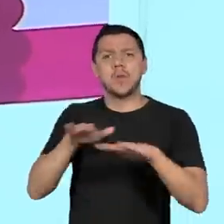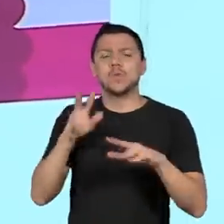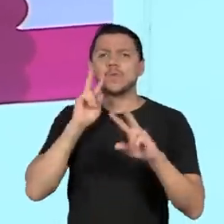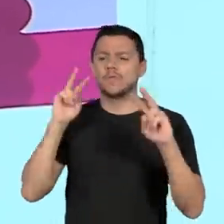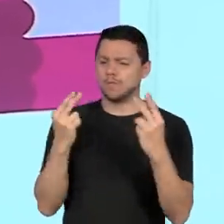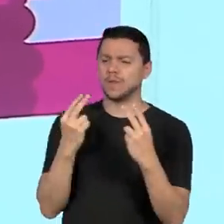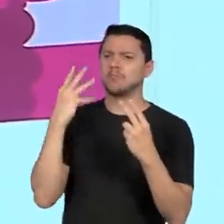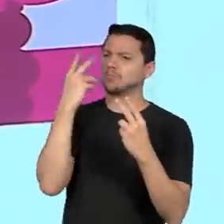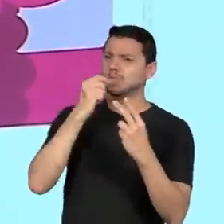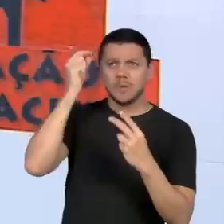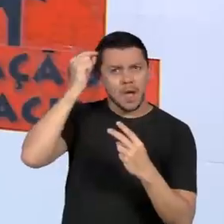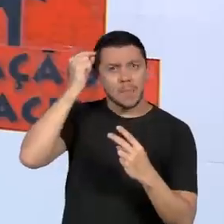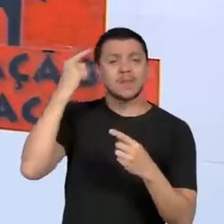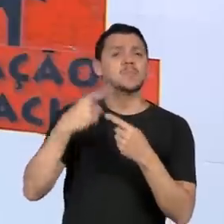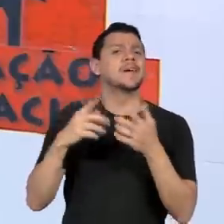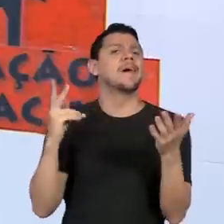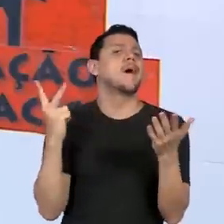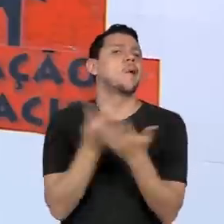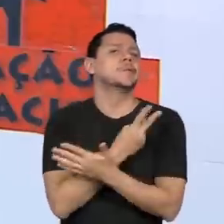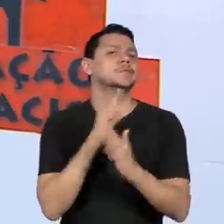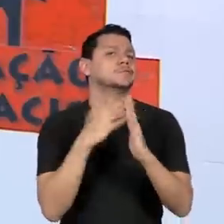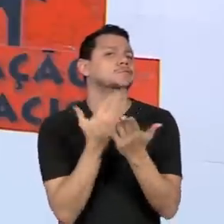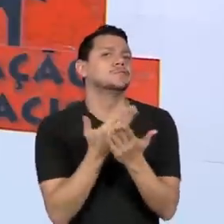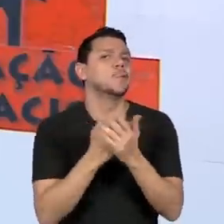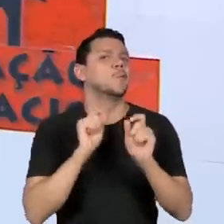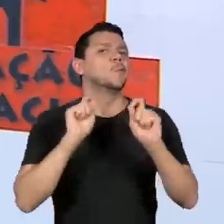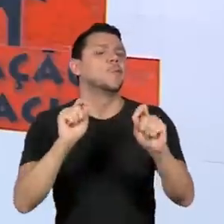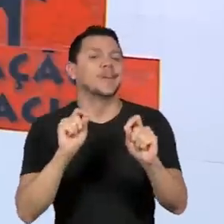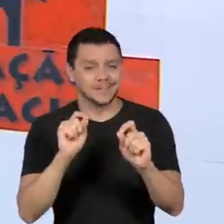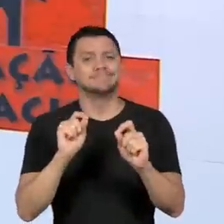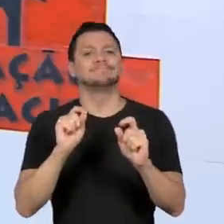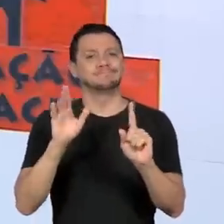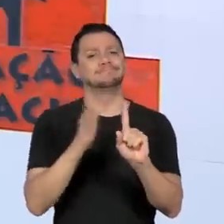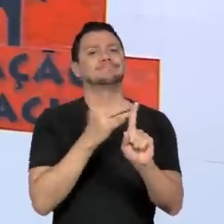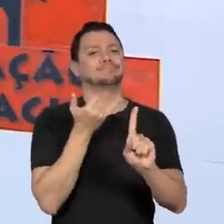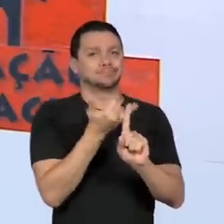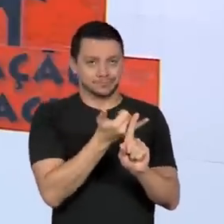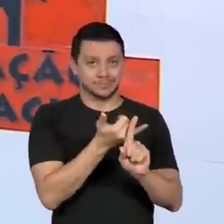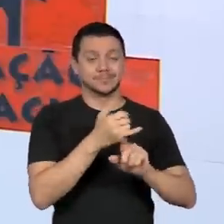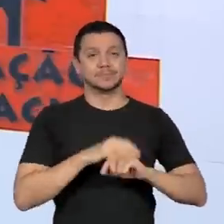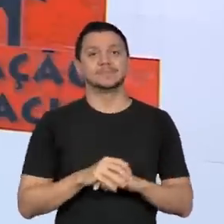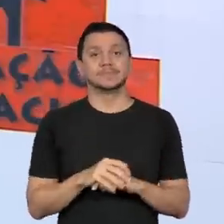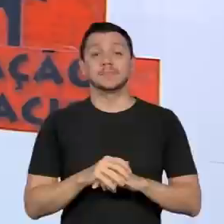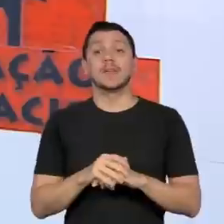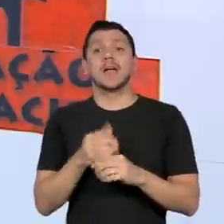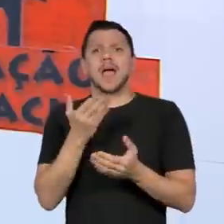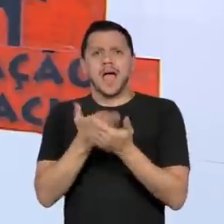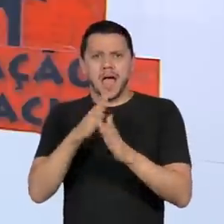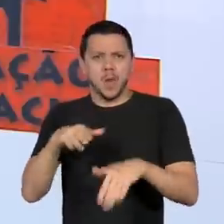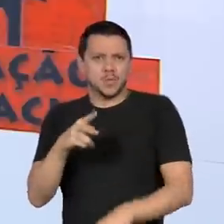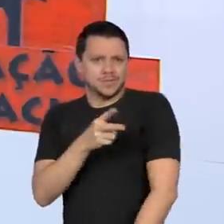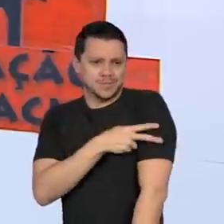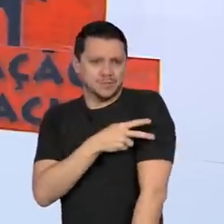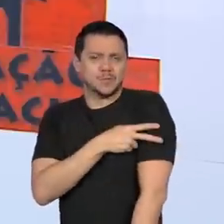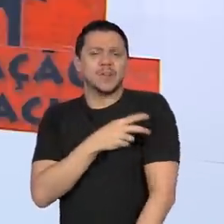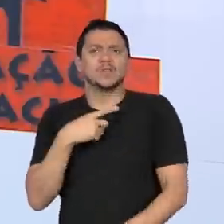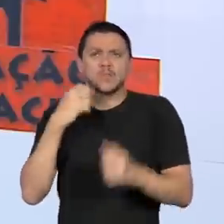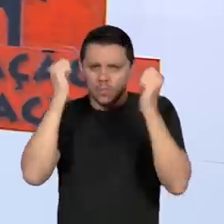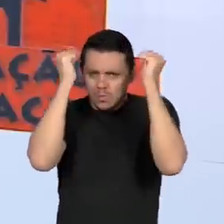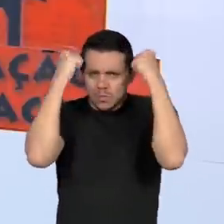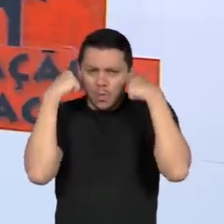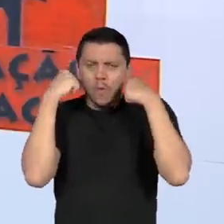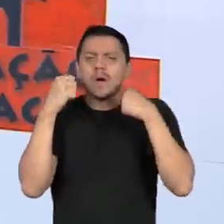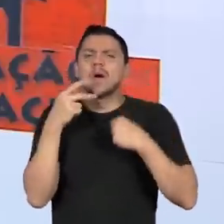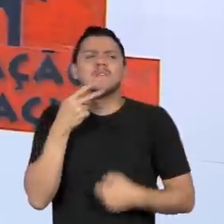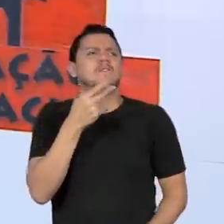dentro da escola. Recebemos um estudante do segundo ano, ele no dia estava com a touca e falou que não viria mais